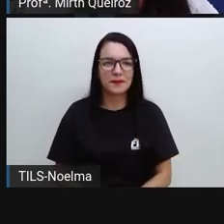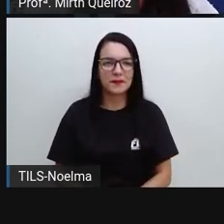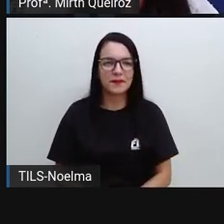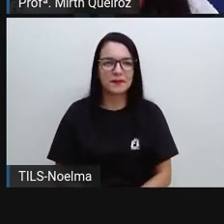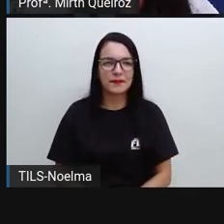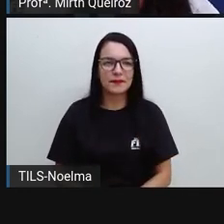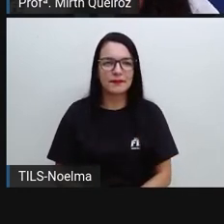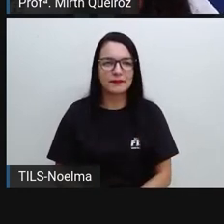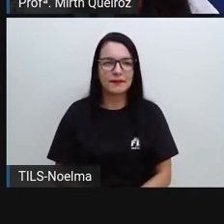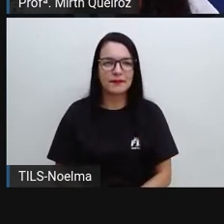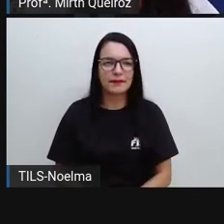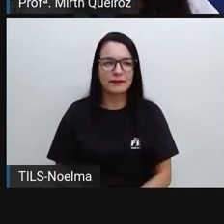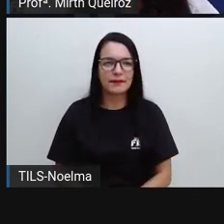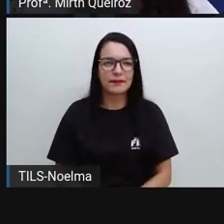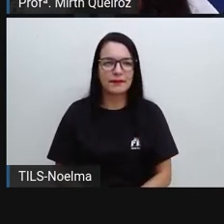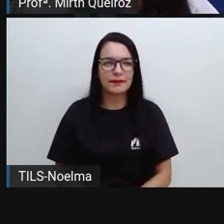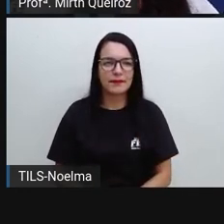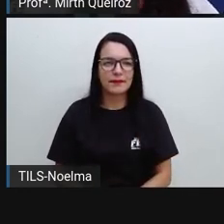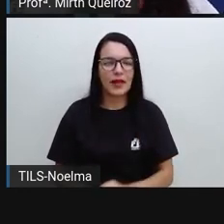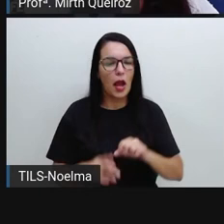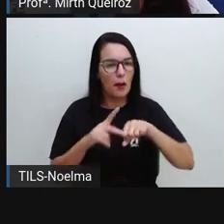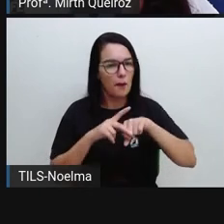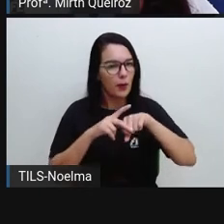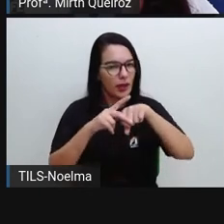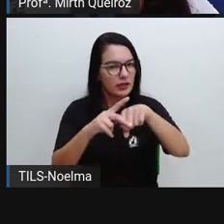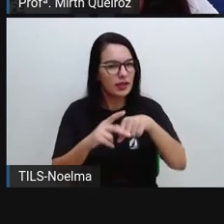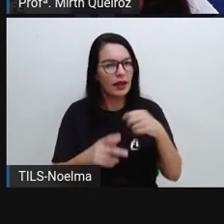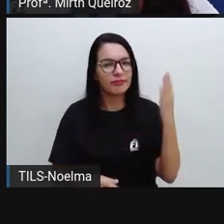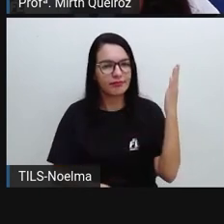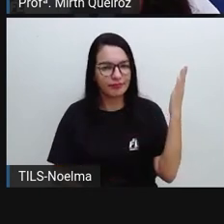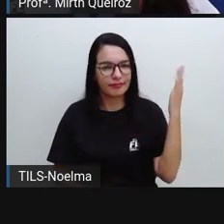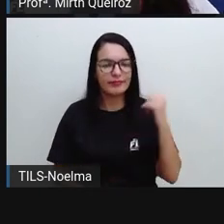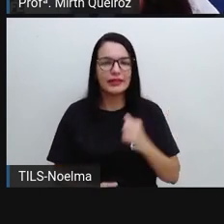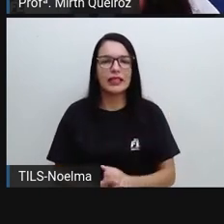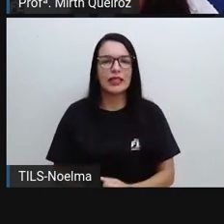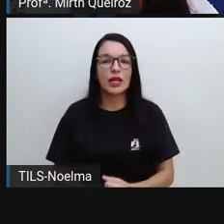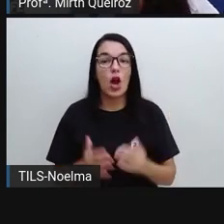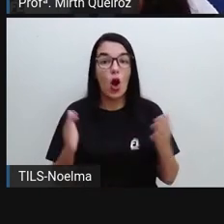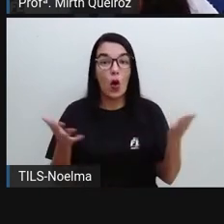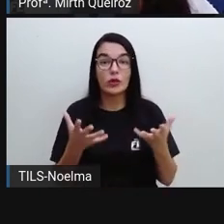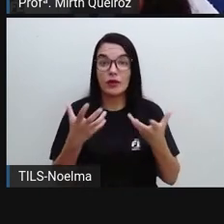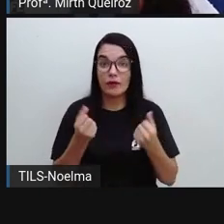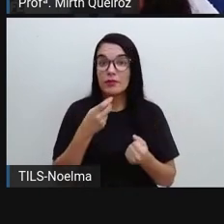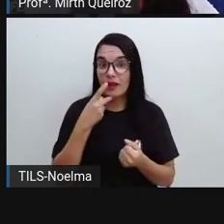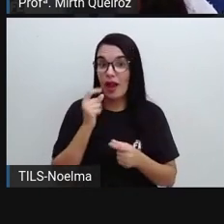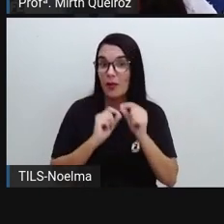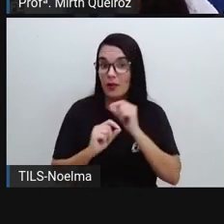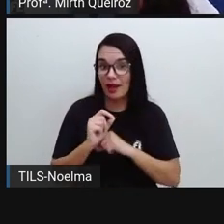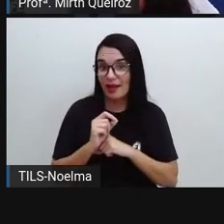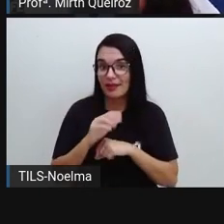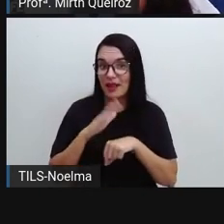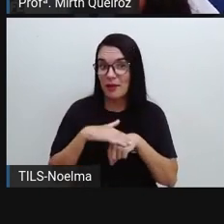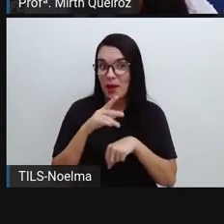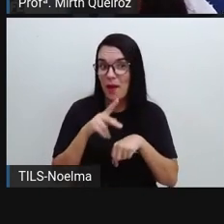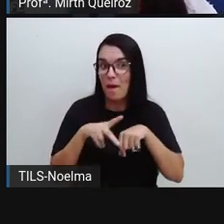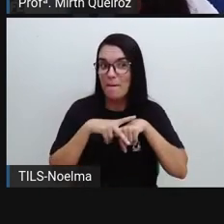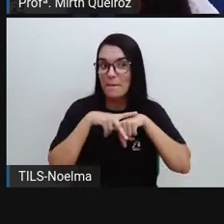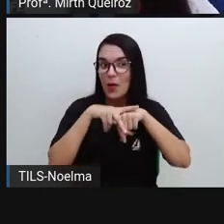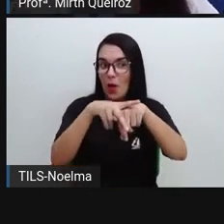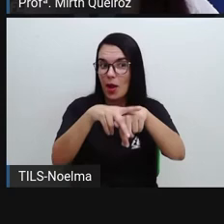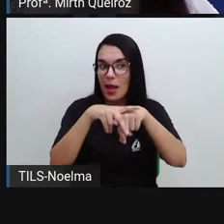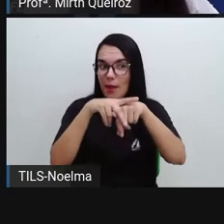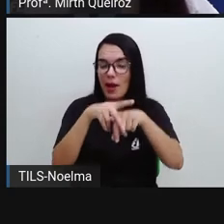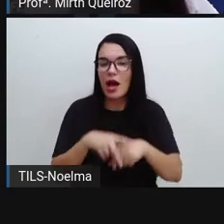desse tipo aí de poesia, que é a poesia cinética, né? E hoje nós vamos falar mais sobre o poema visual